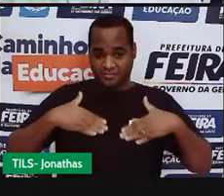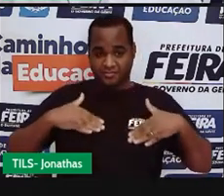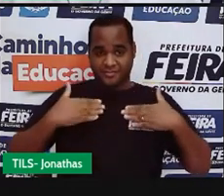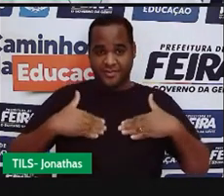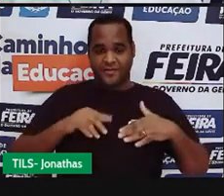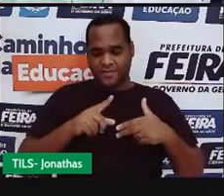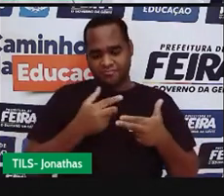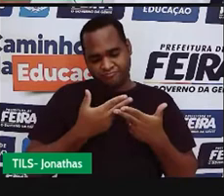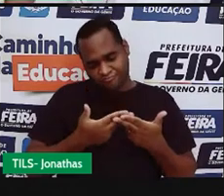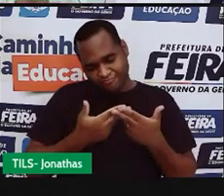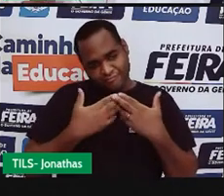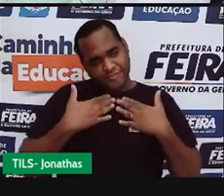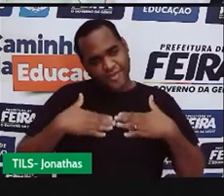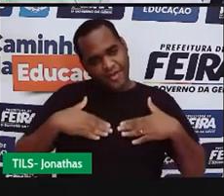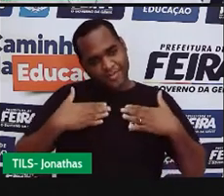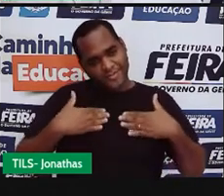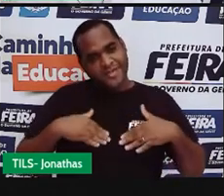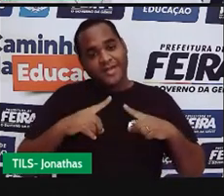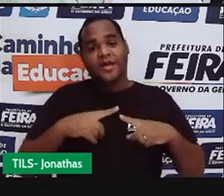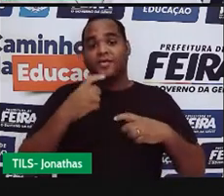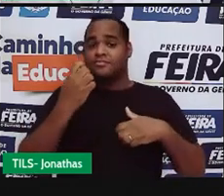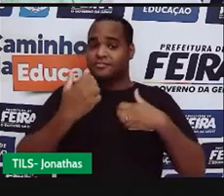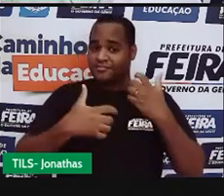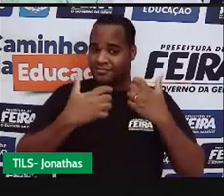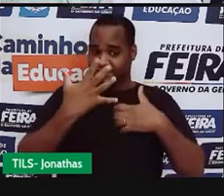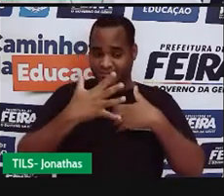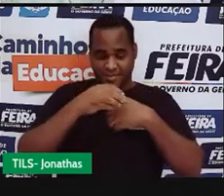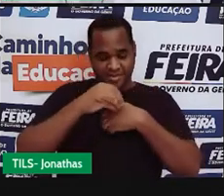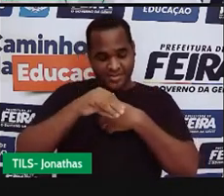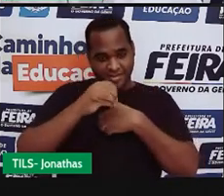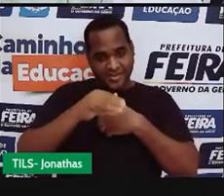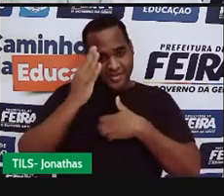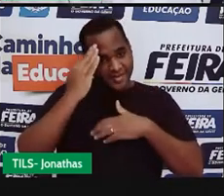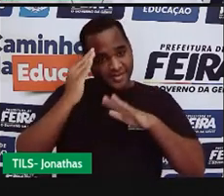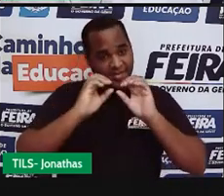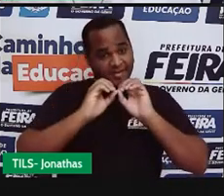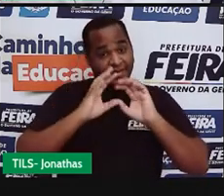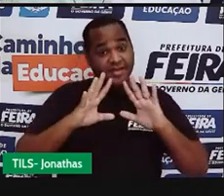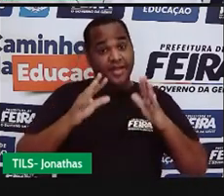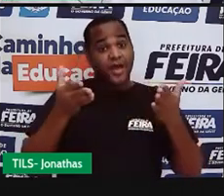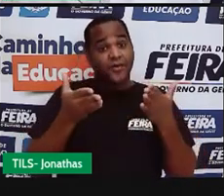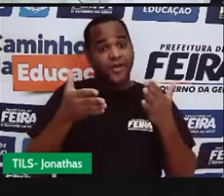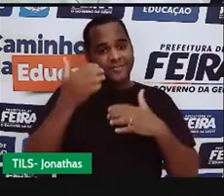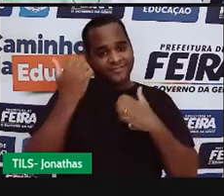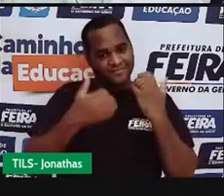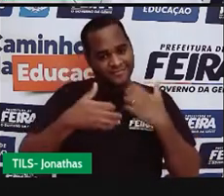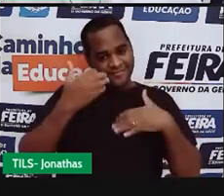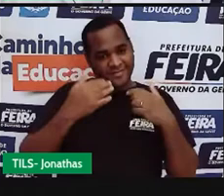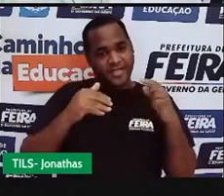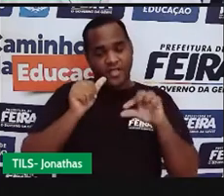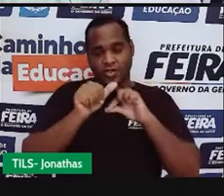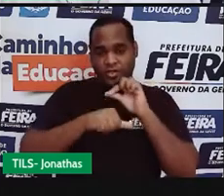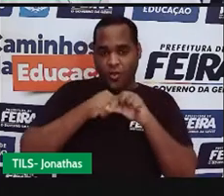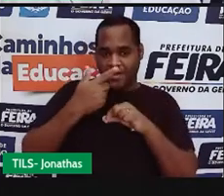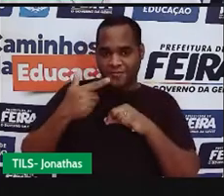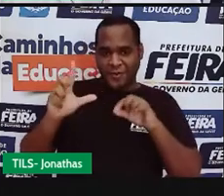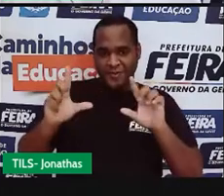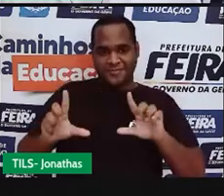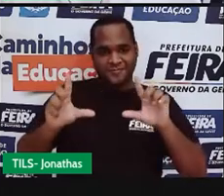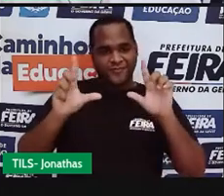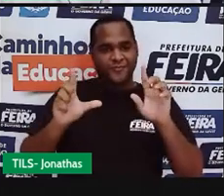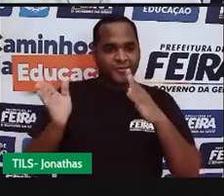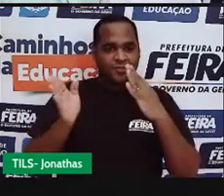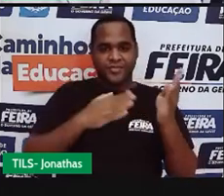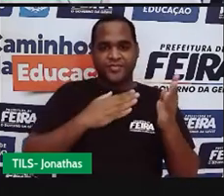tranquilo, fica de boa, porque a gente vai entender isso mesmo. Agora, mudando essa tela aqui,